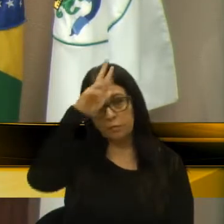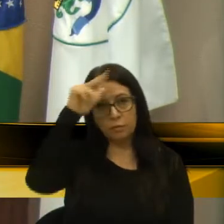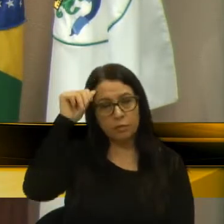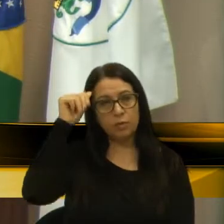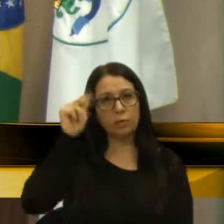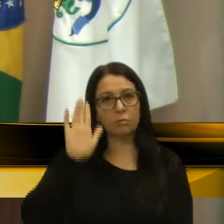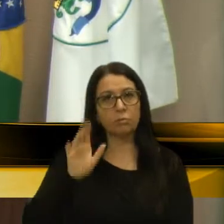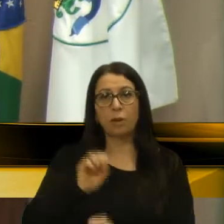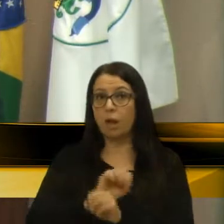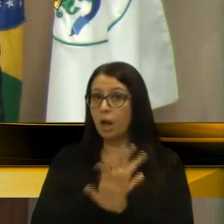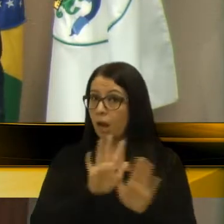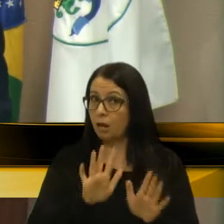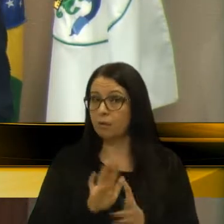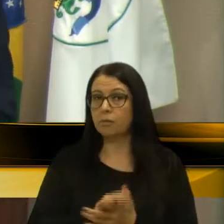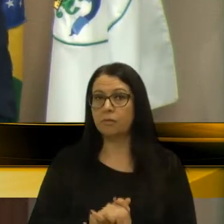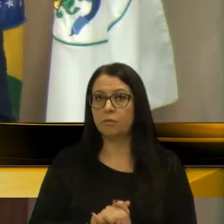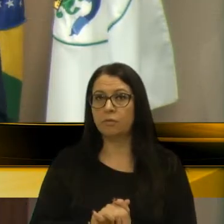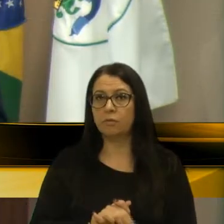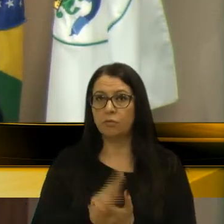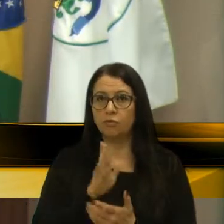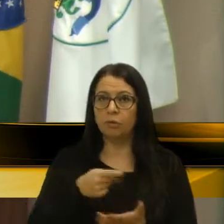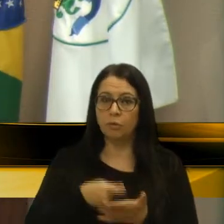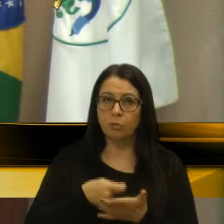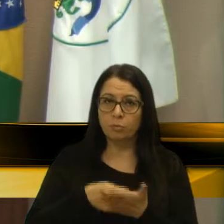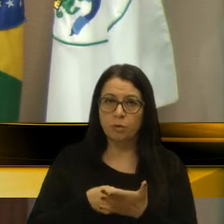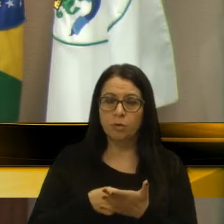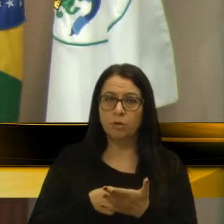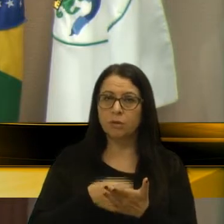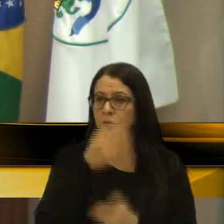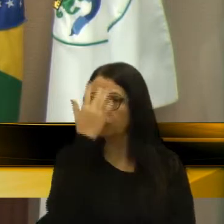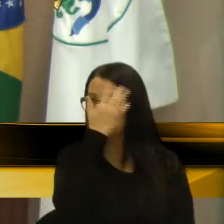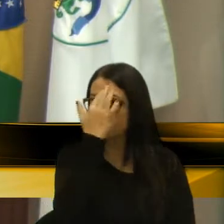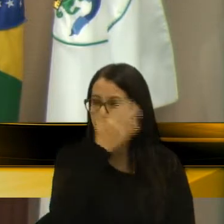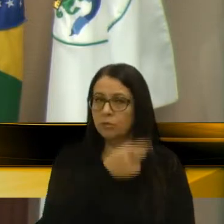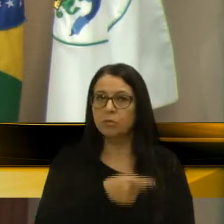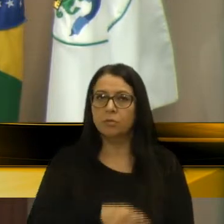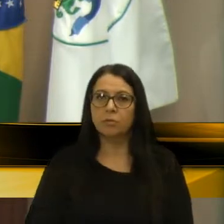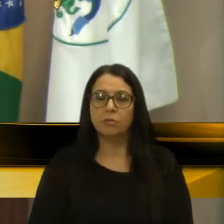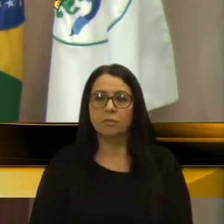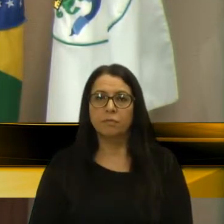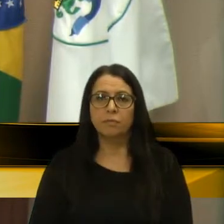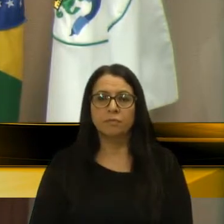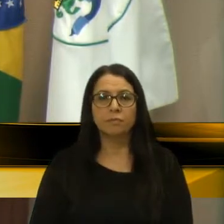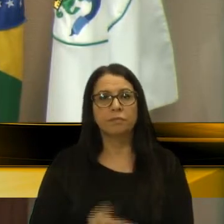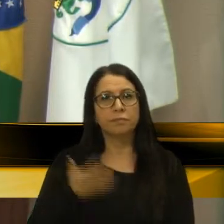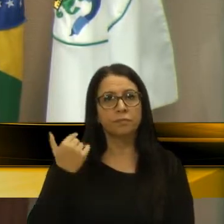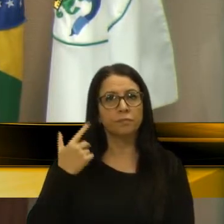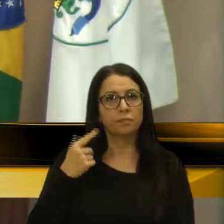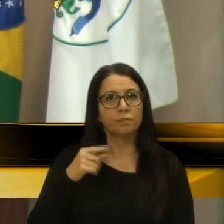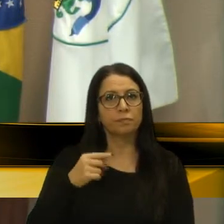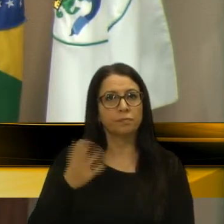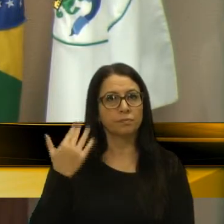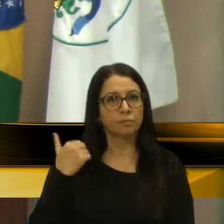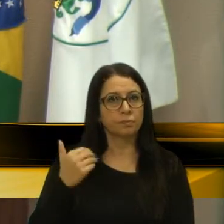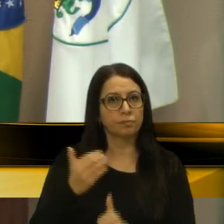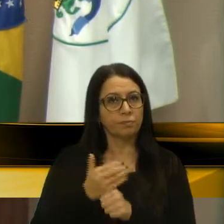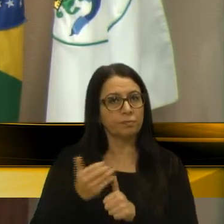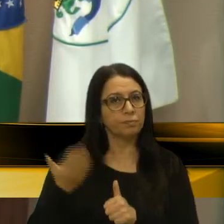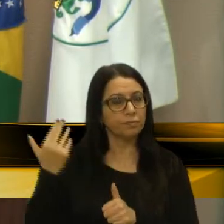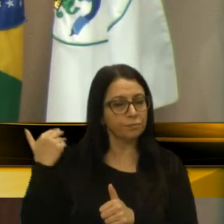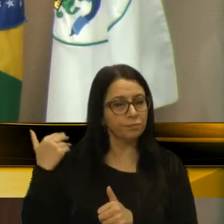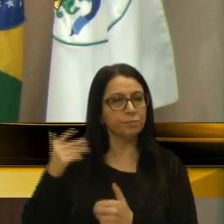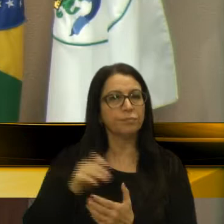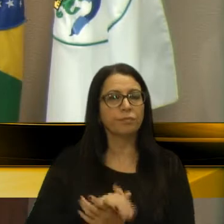sempre bem claro, que eu já cobrei, vereador Adiló, essa questão, desde a eleição passada, essa questão desse